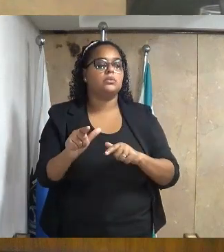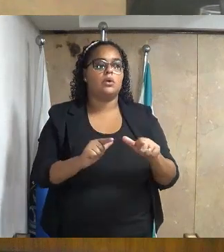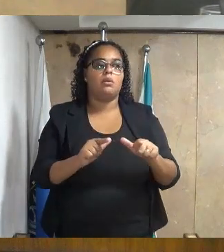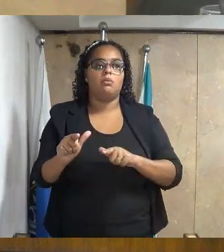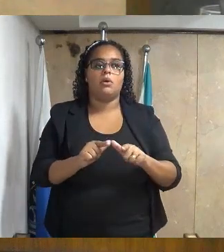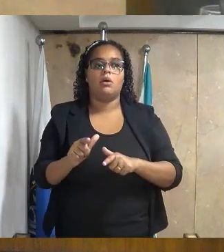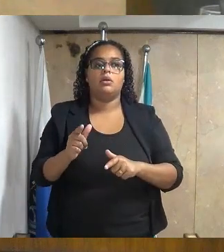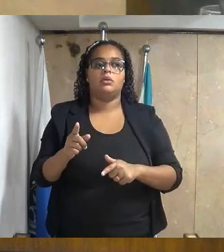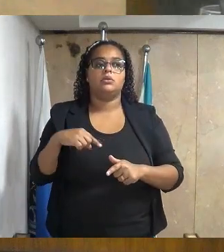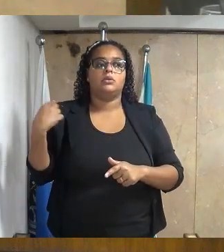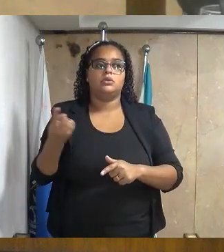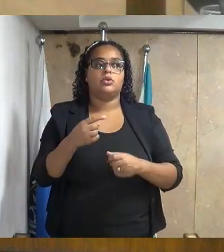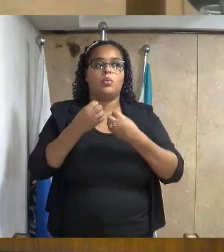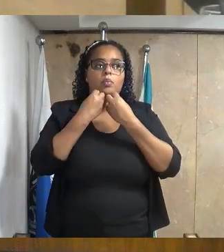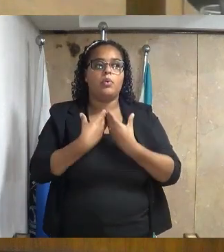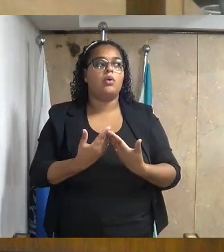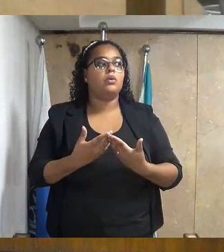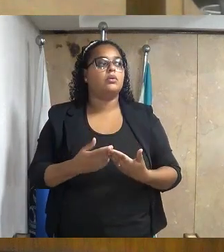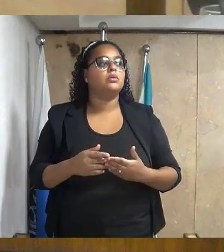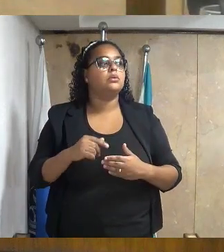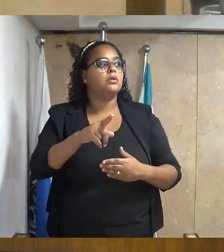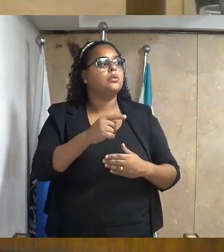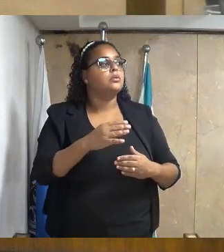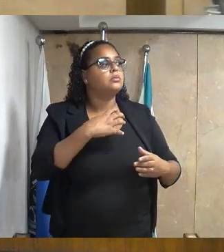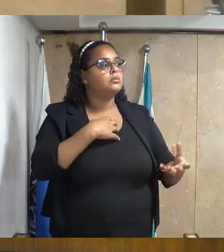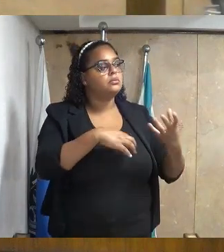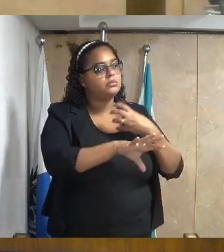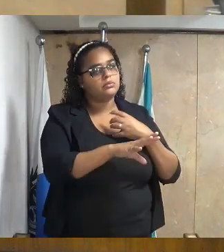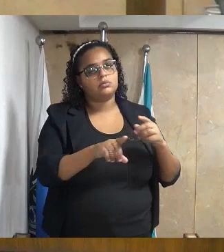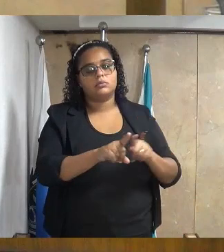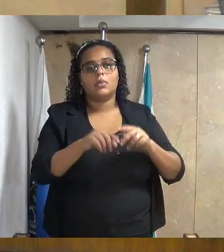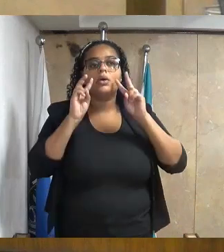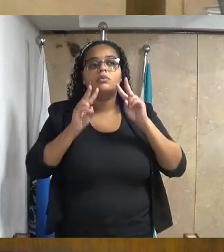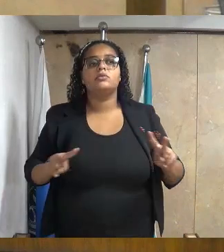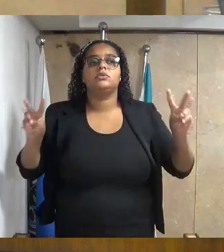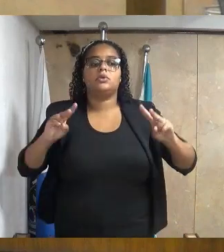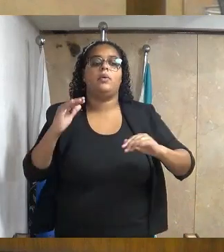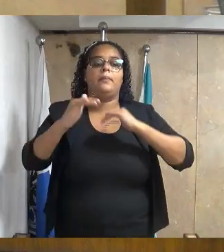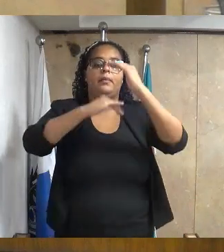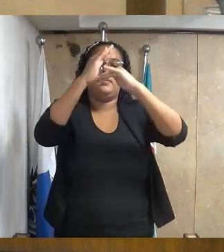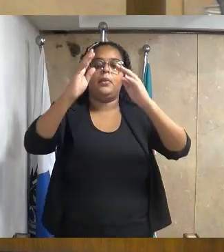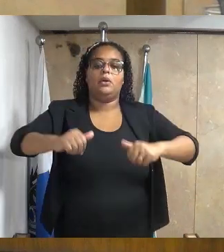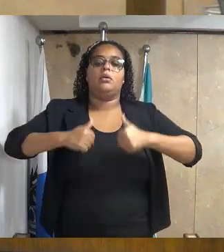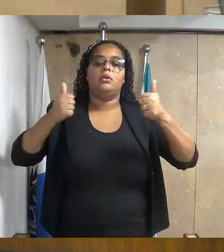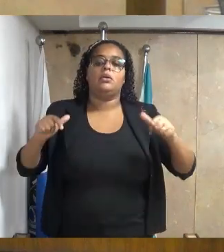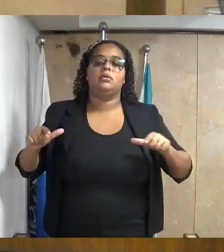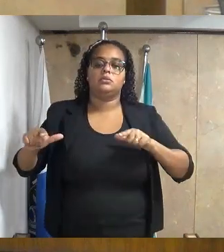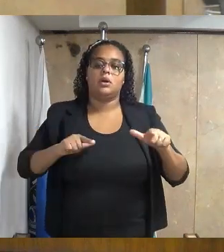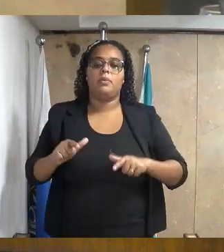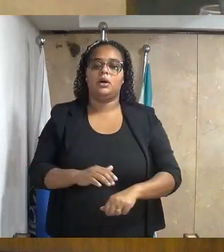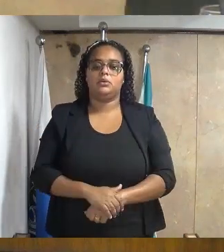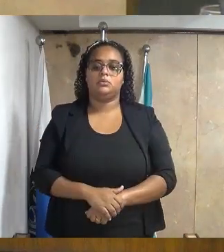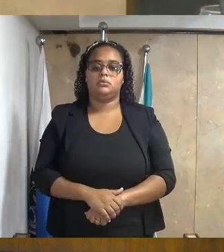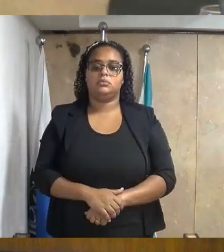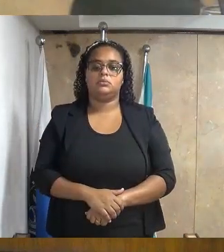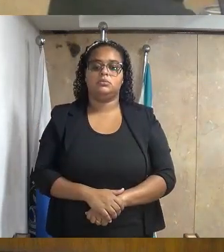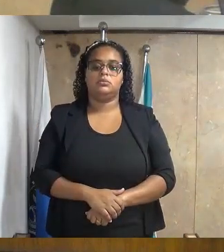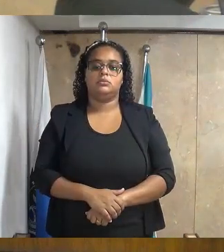ao atuar de modo eficiente, proativo, gentil e dinâmico, visando desenvolver um trabalho de excelência.